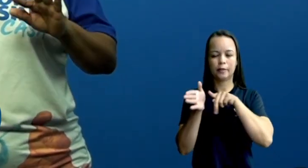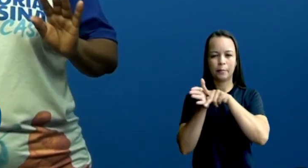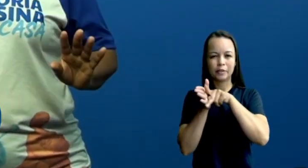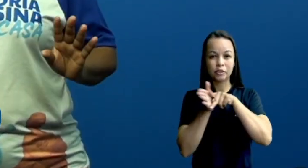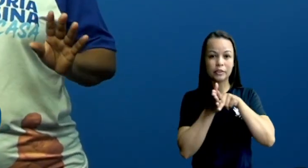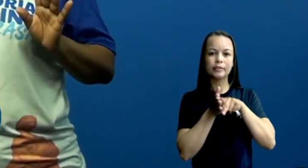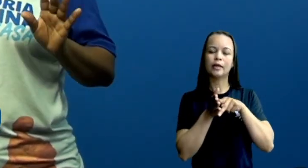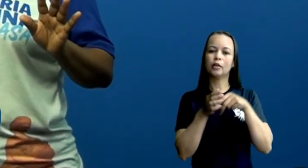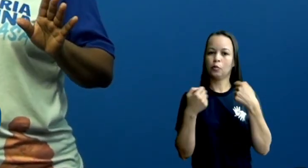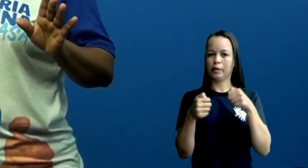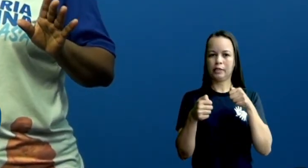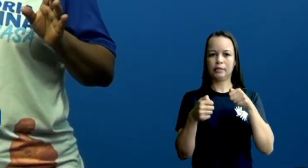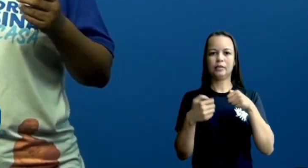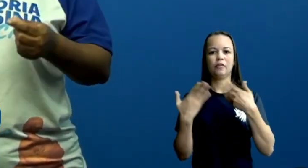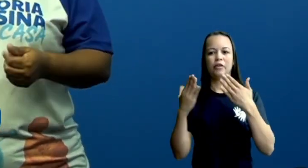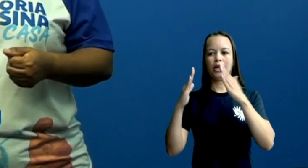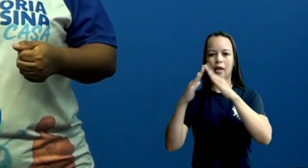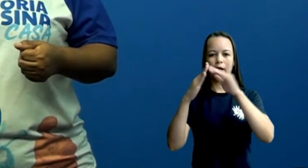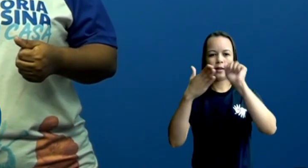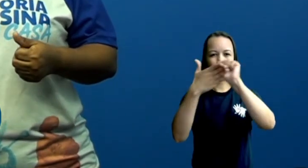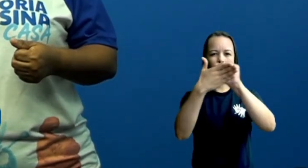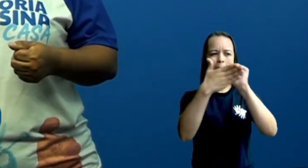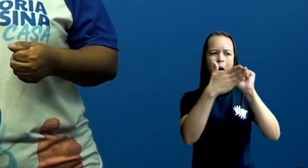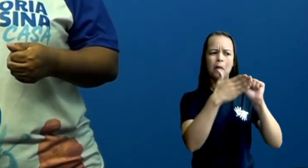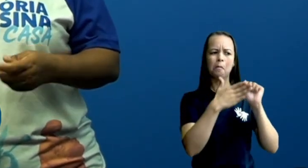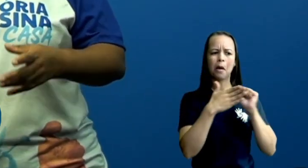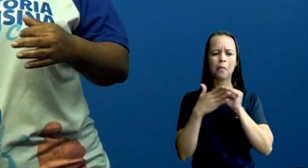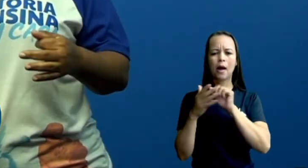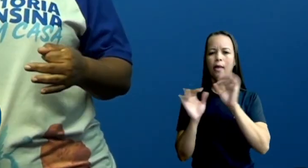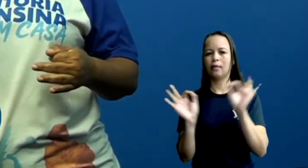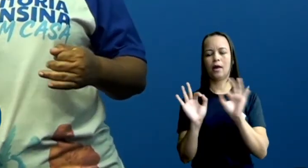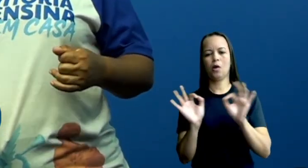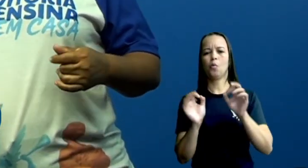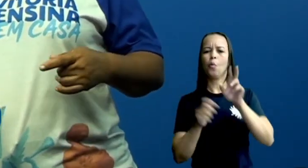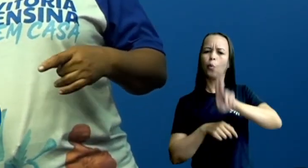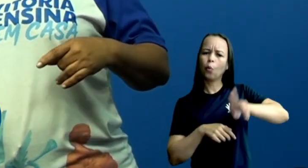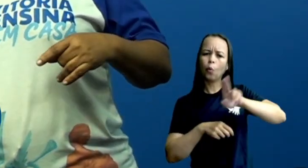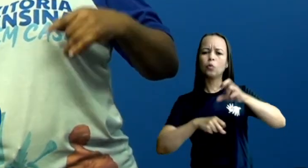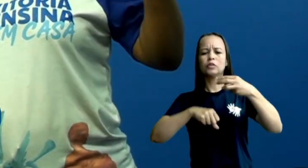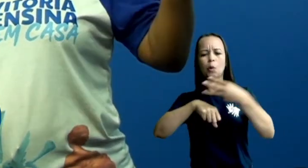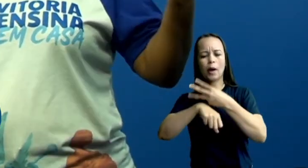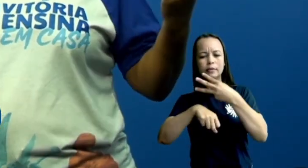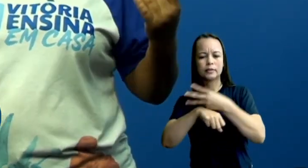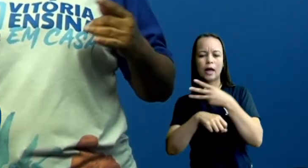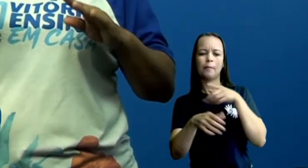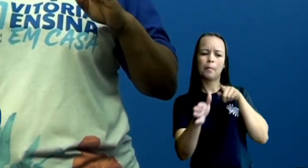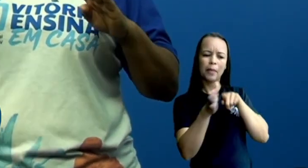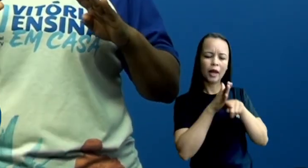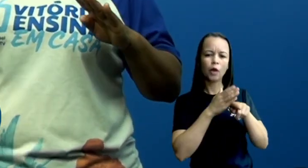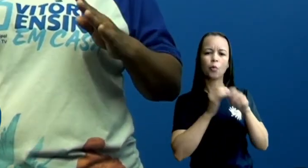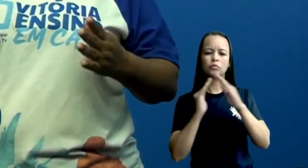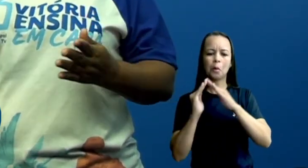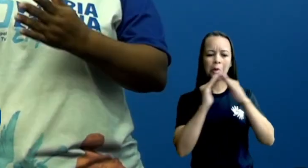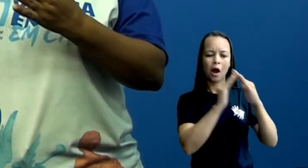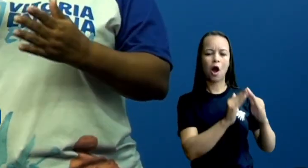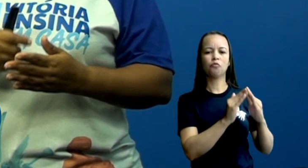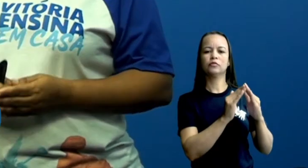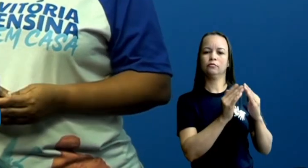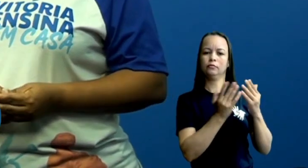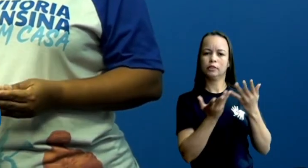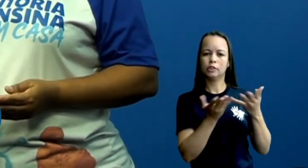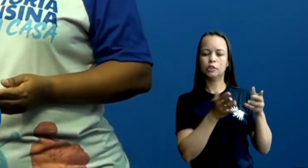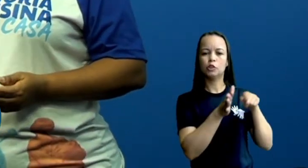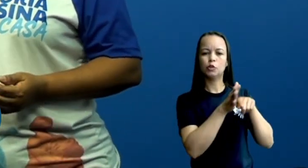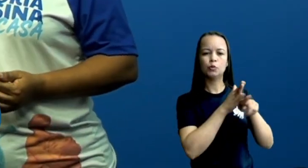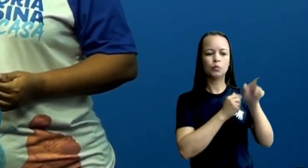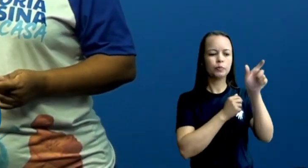Não precisa sair de porta em porta não tá certo? Usa o WhatsApp pergunta para o vizinho e aí vê para a